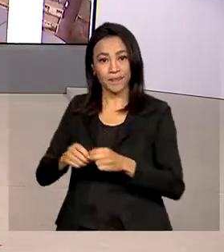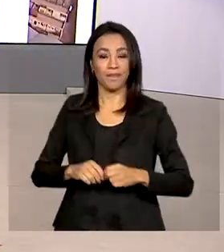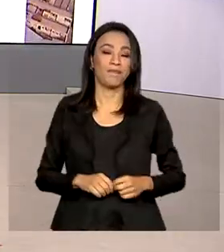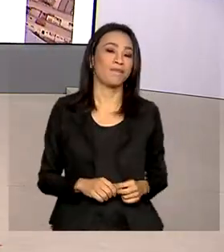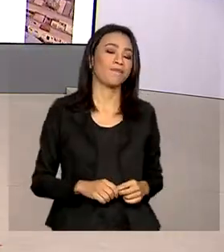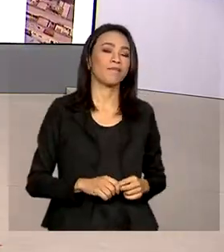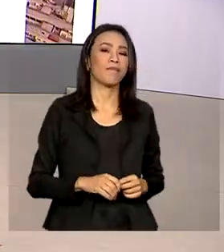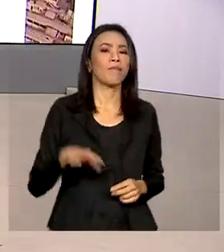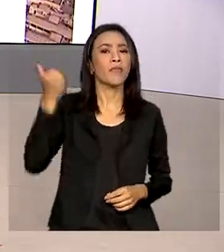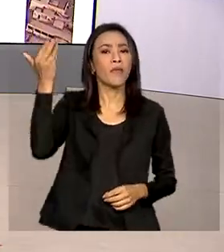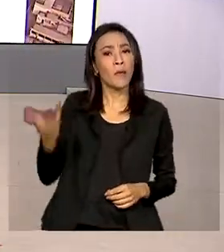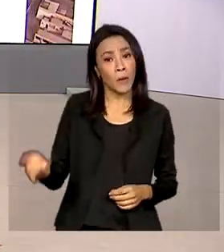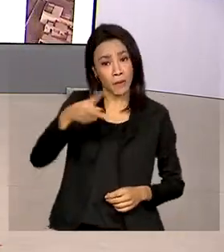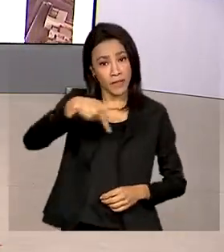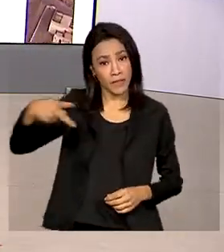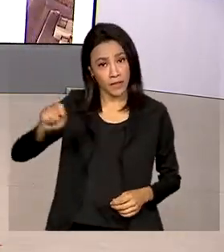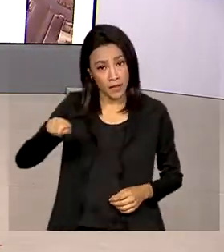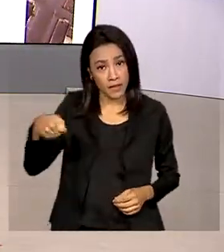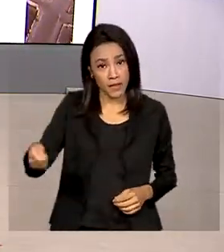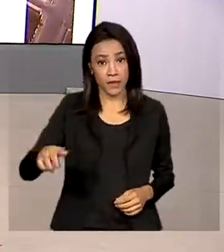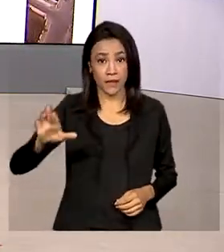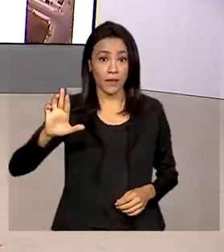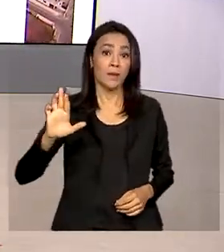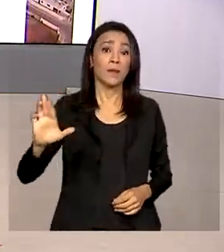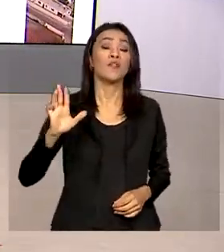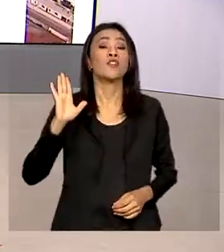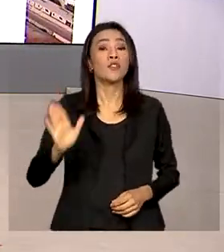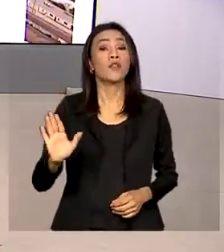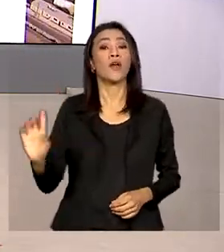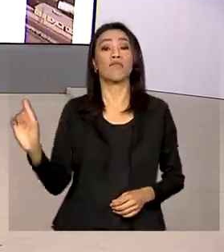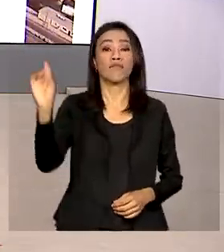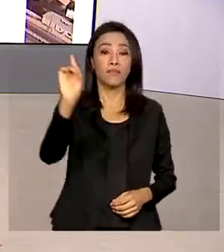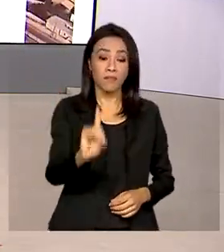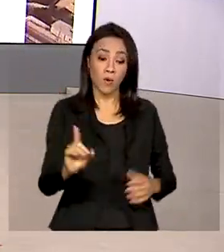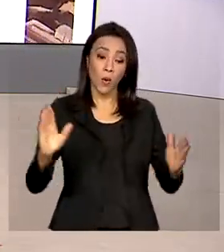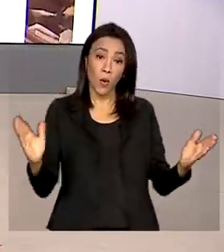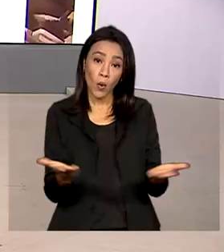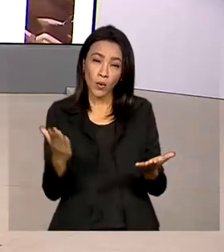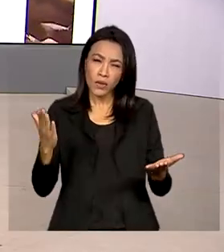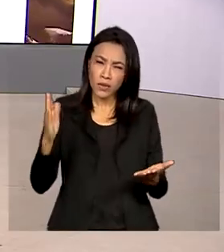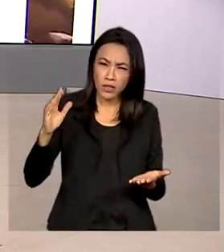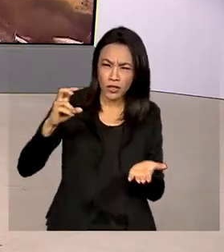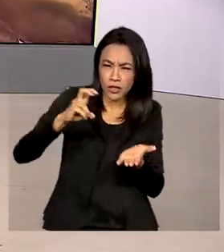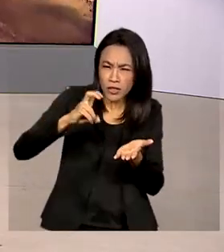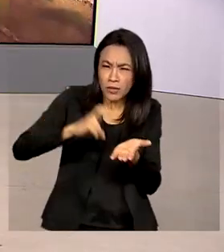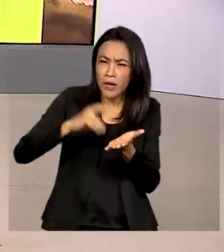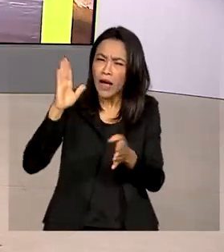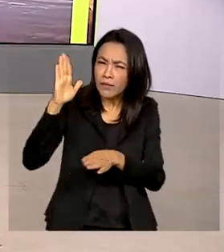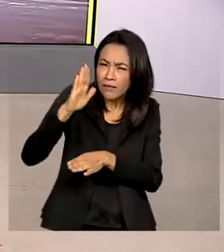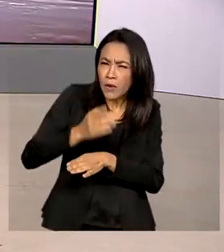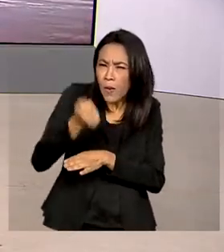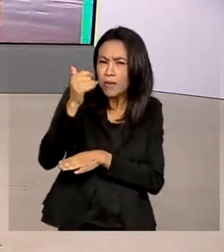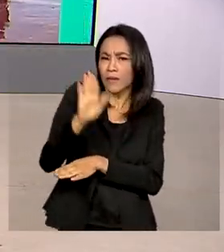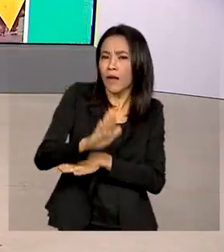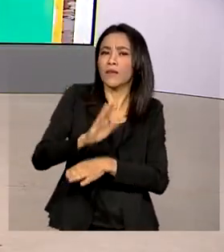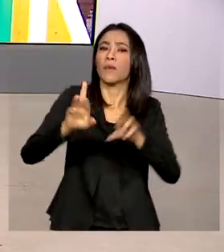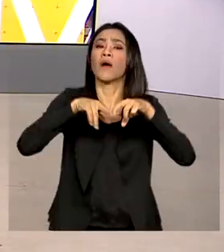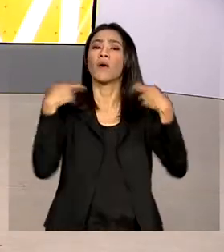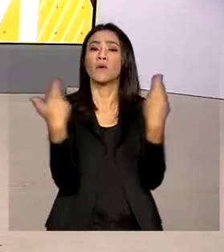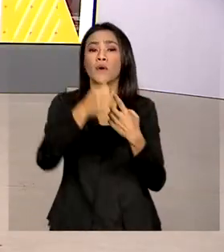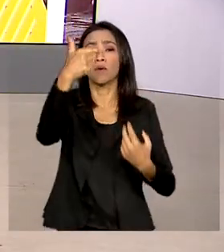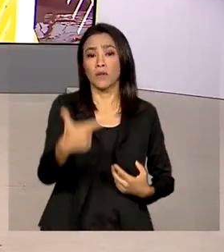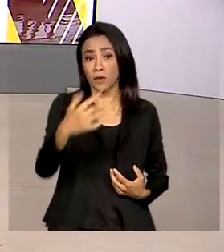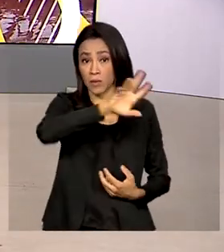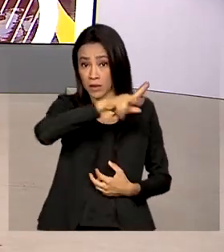O presidente eleito Luiz Inácio Lula da Silva se reúne hoje no fim da manhã com o vice-geral do Alckmin na sede do